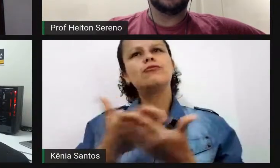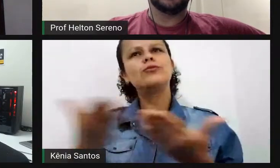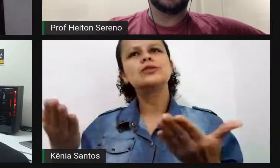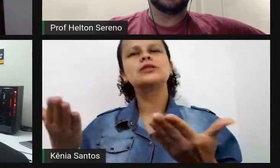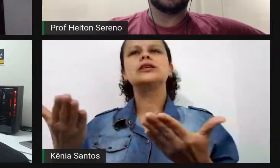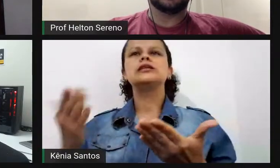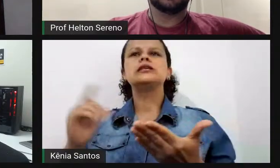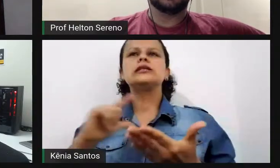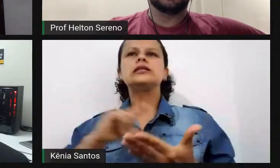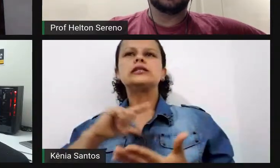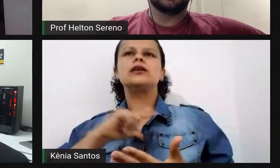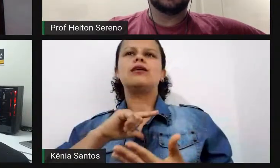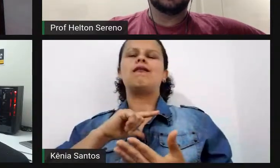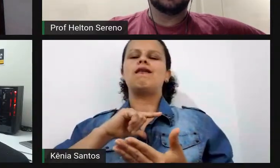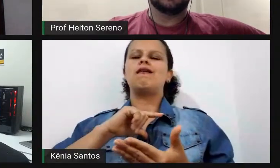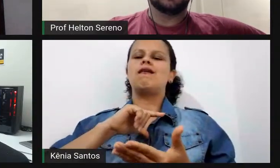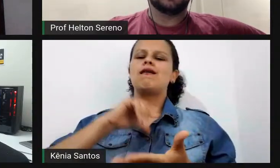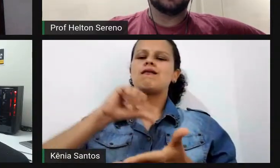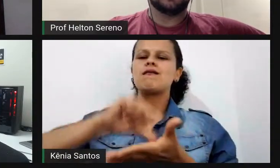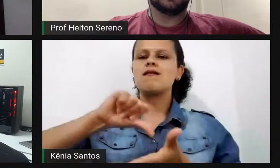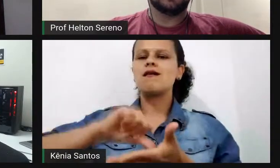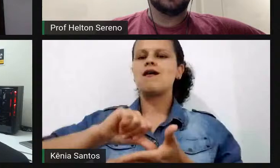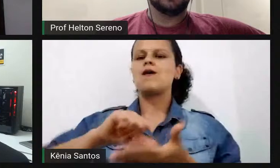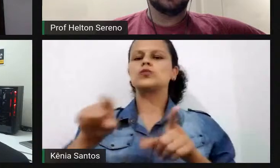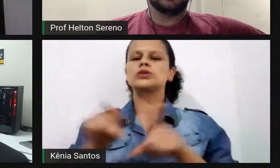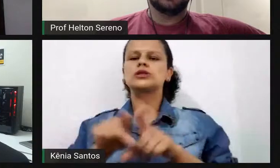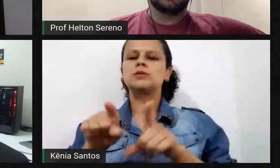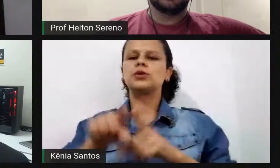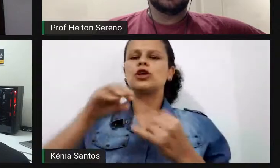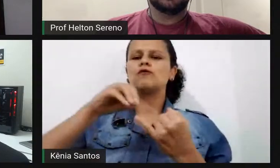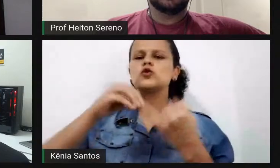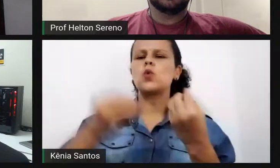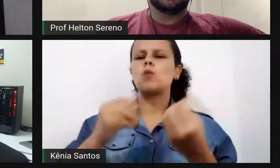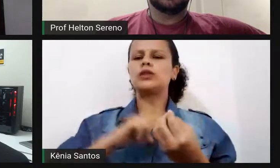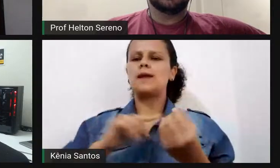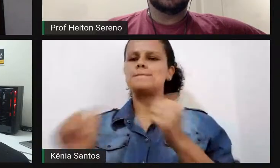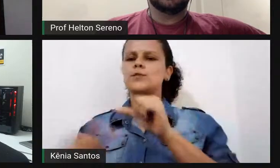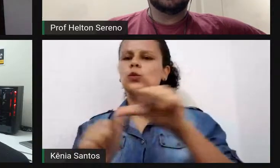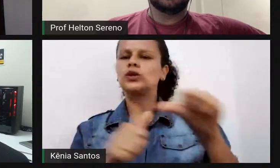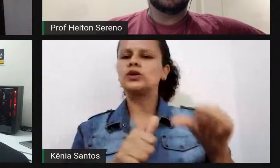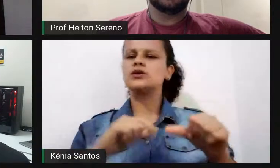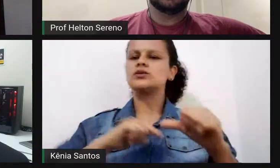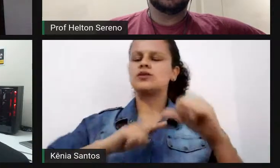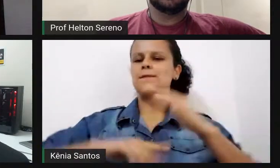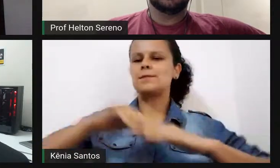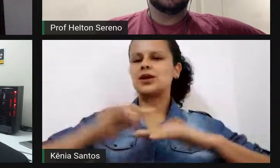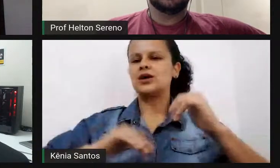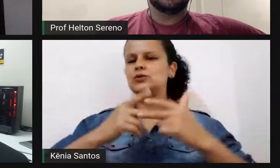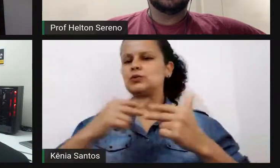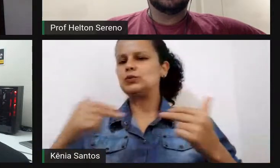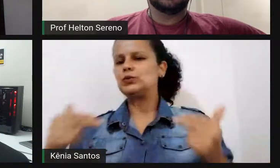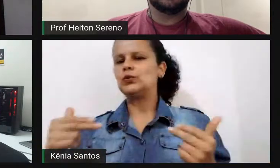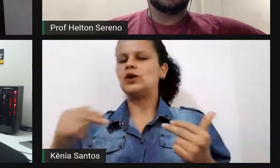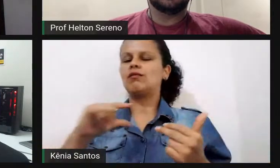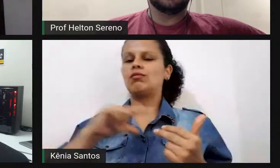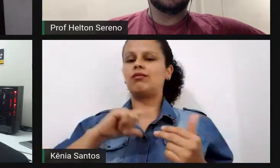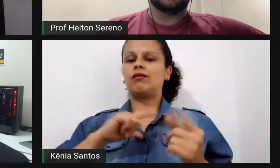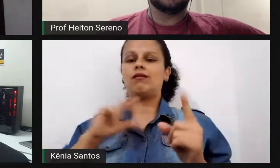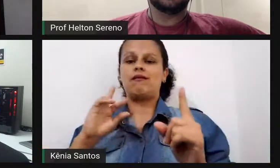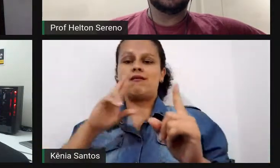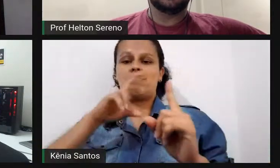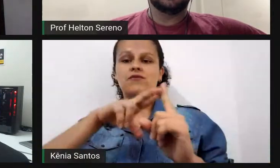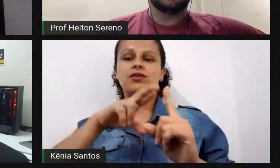implementado no campus, no IFNMG como um todo, que tiveram como ponto de partida, né, de referência ao modelo